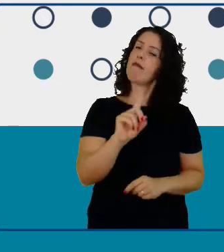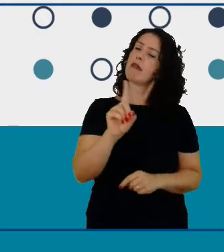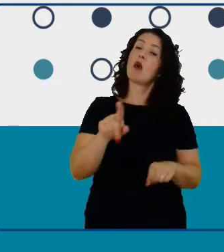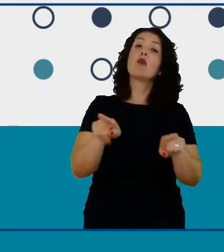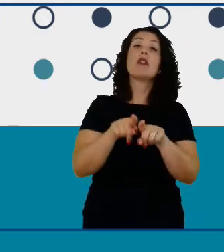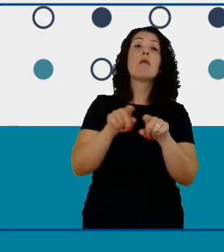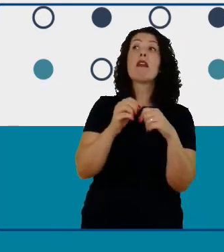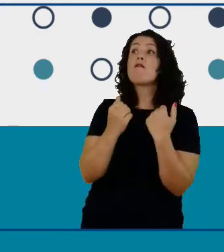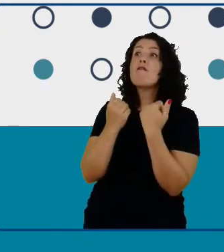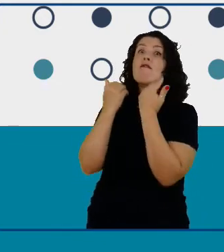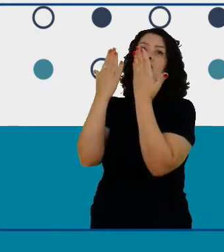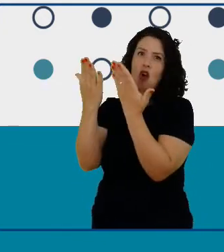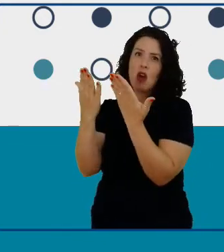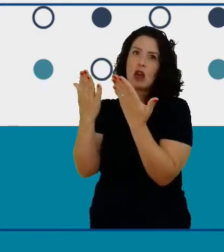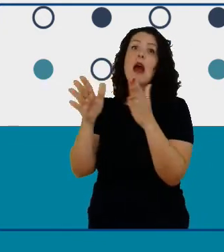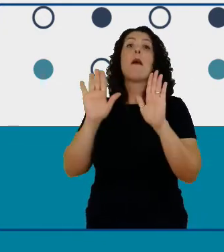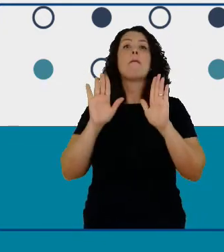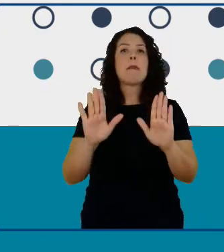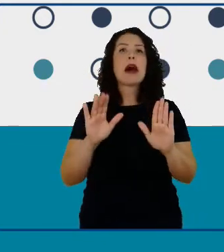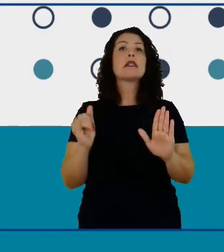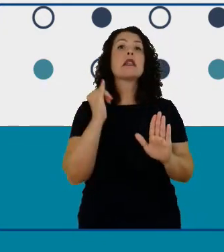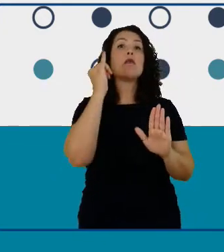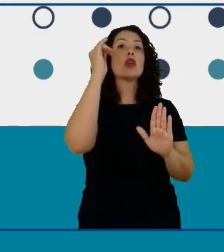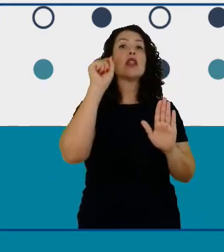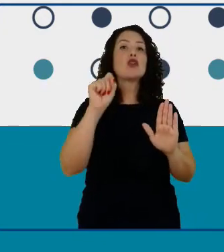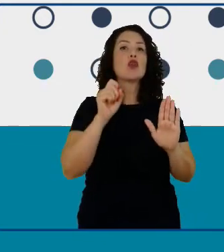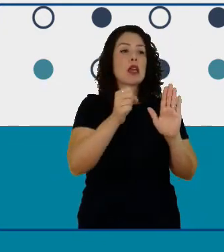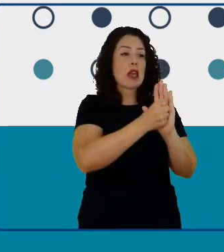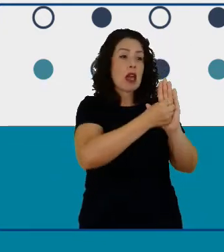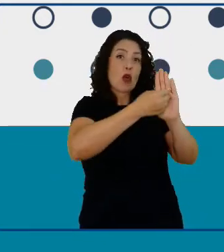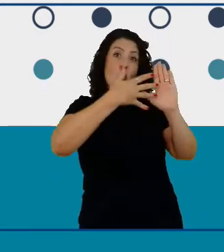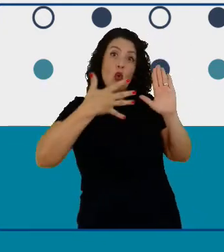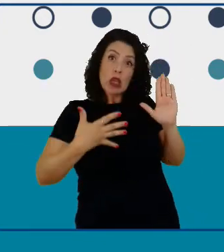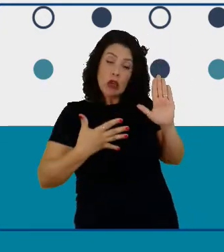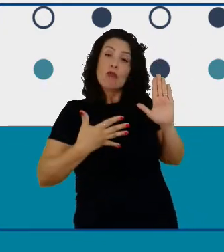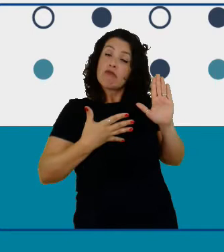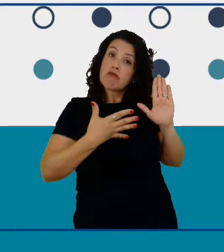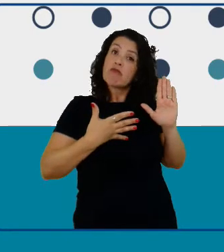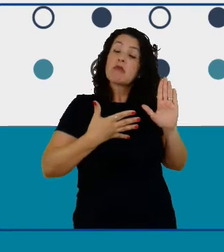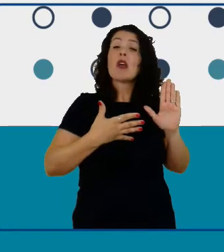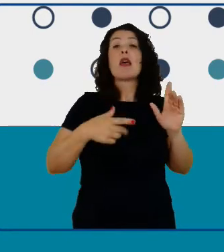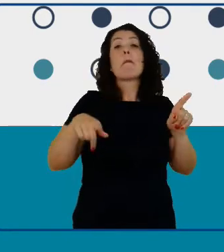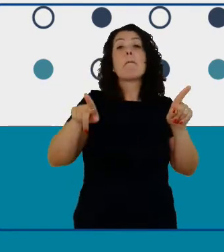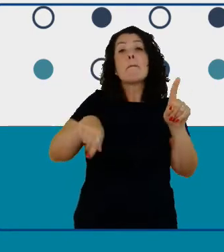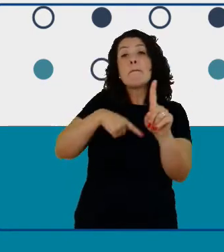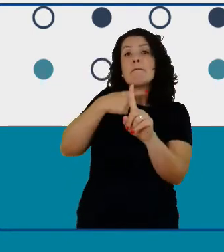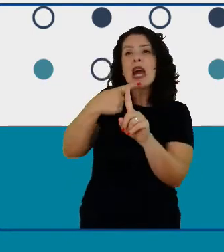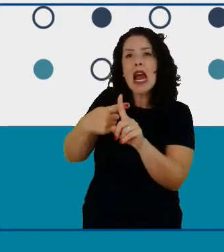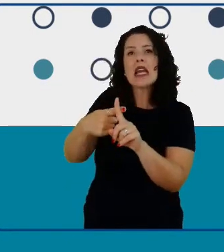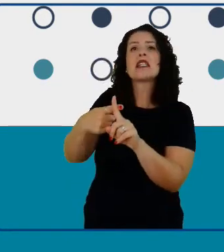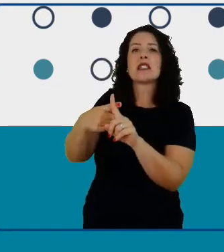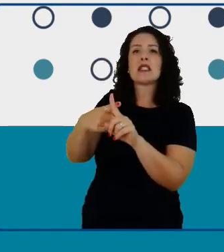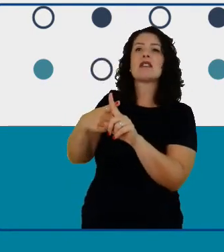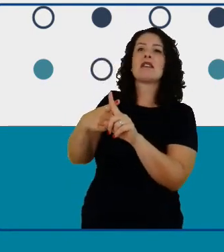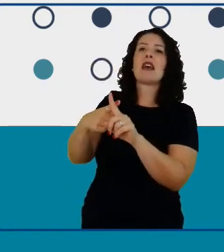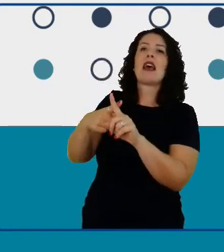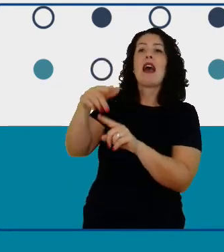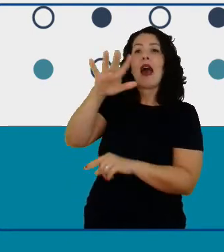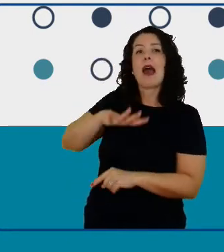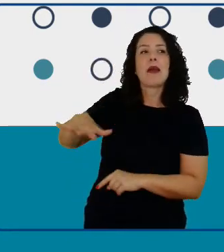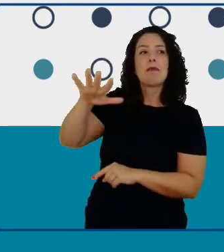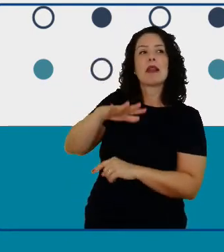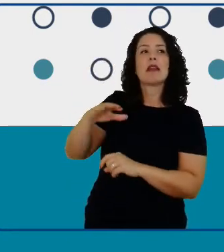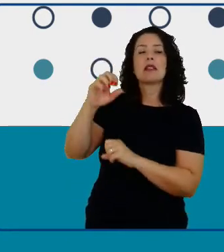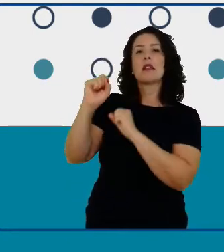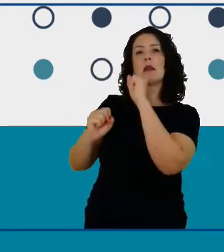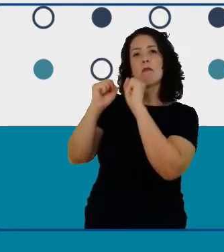currículos e a indústria STEM criando um ambiente sustentável para poder estimular